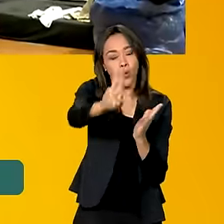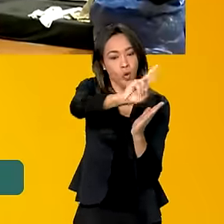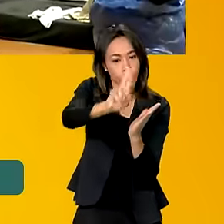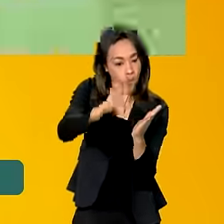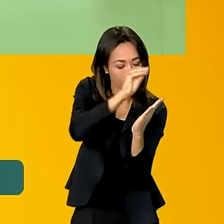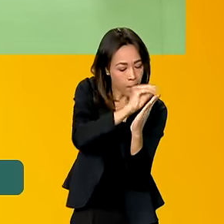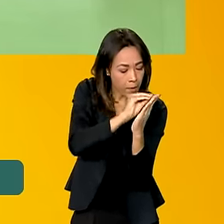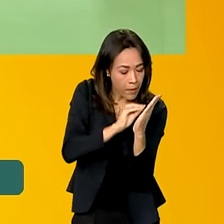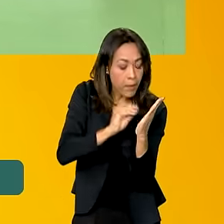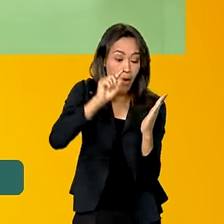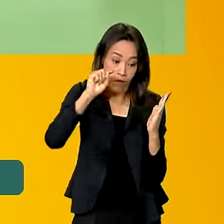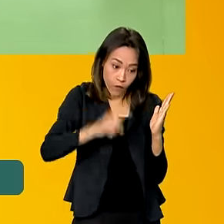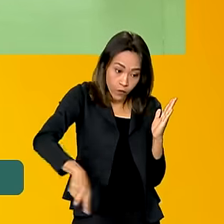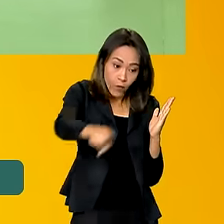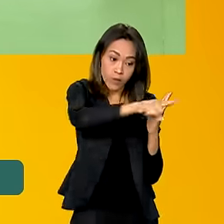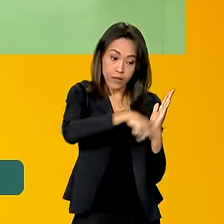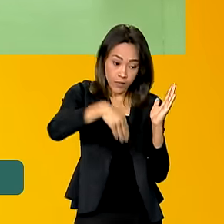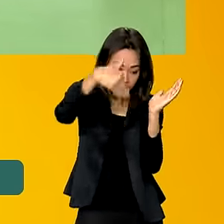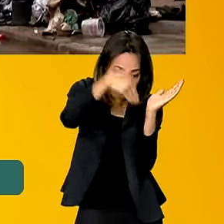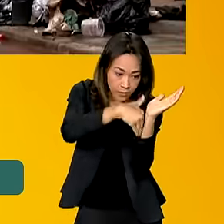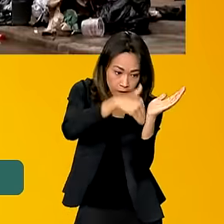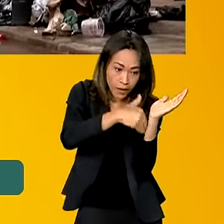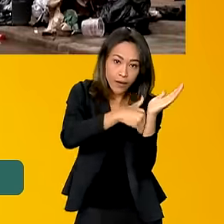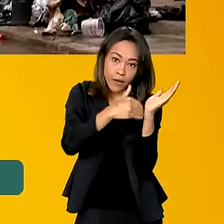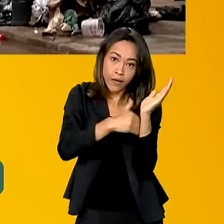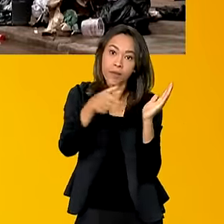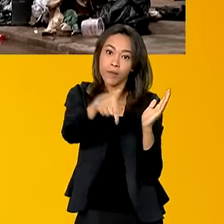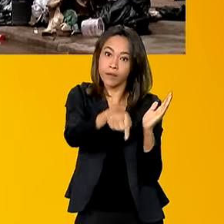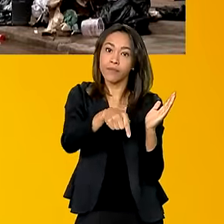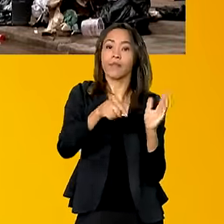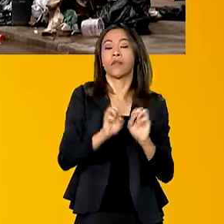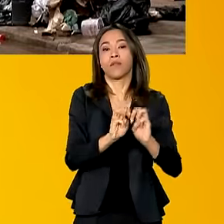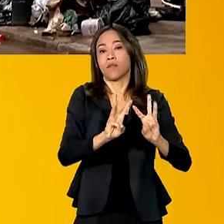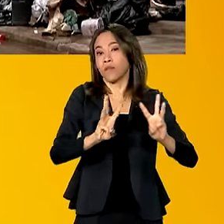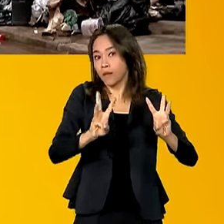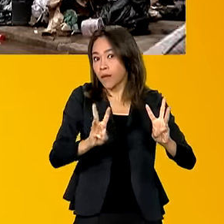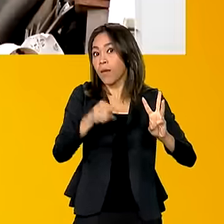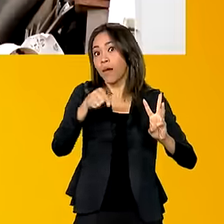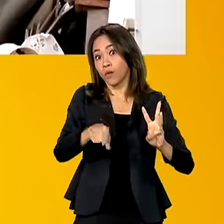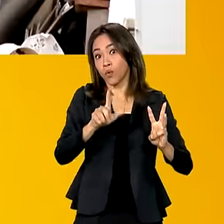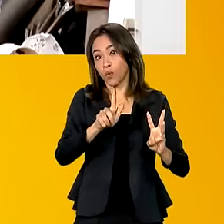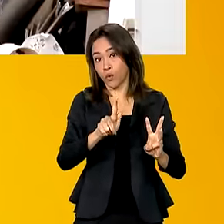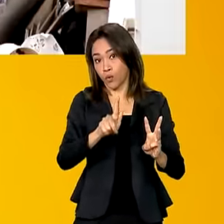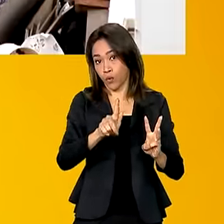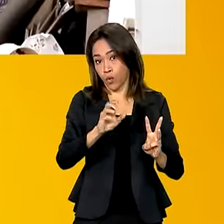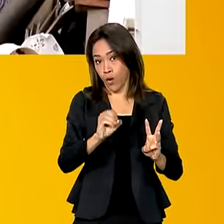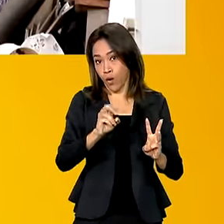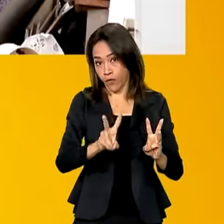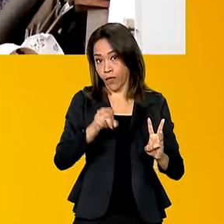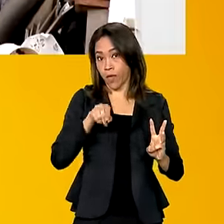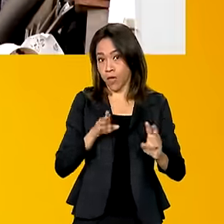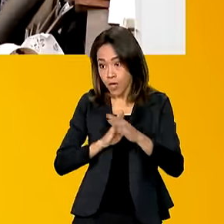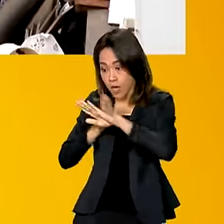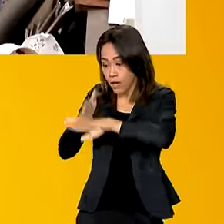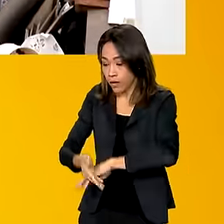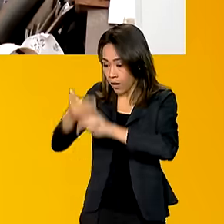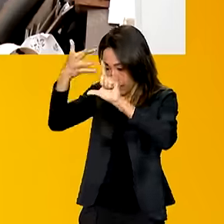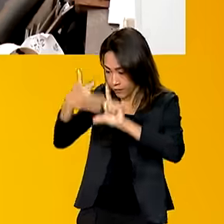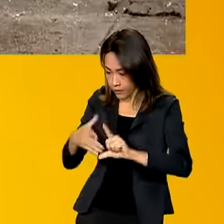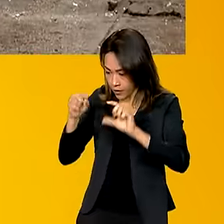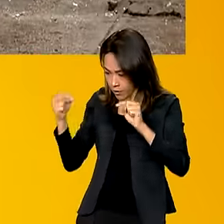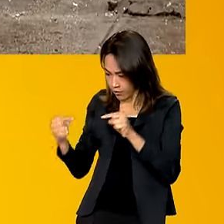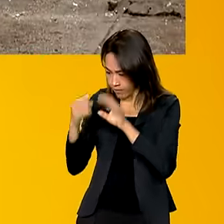entrar no site com a senha do gov.br e confirmar esse cadastro. Depois desses dois